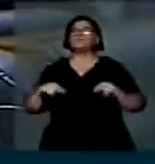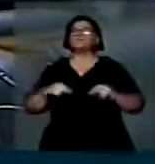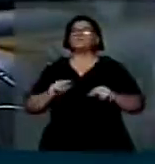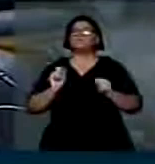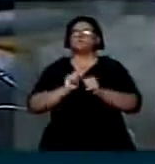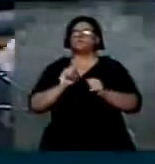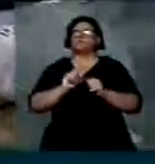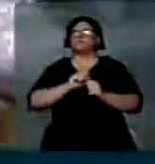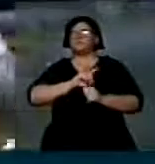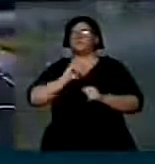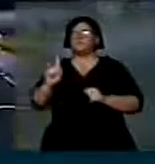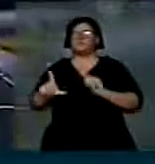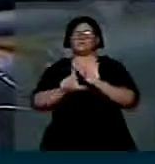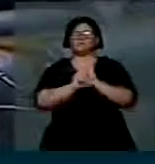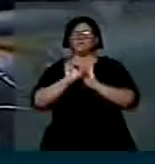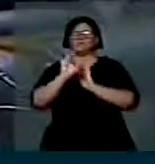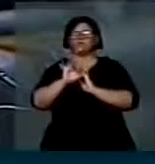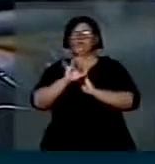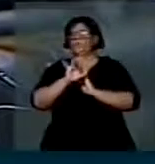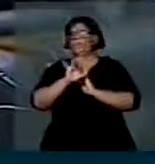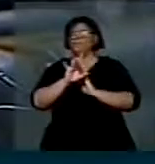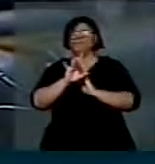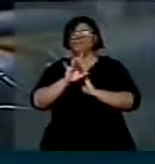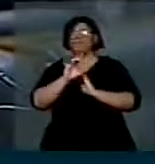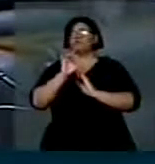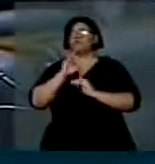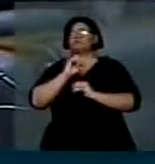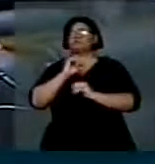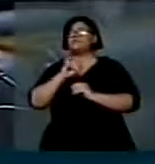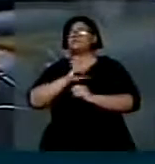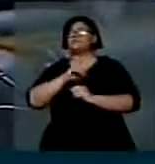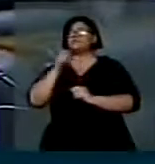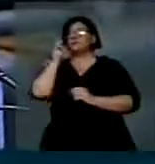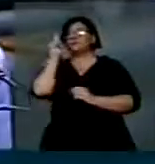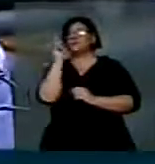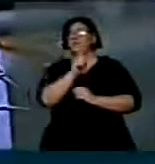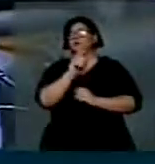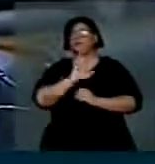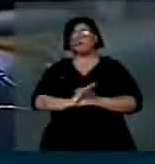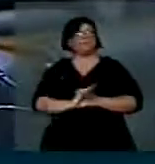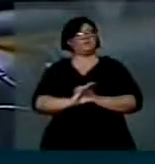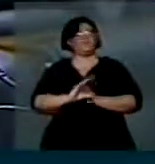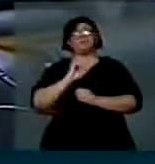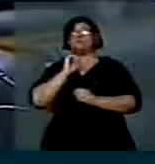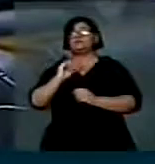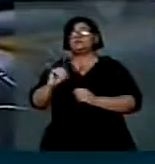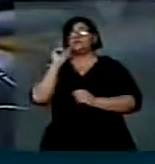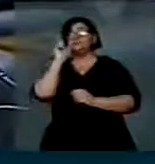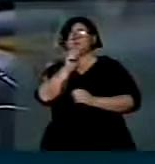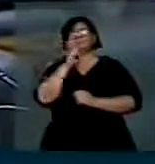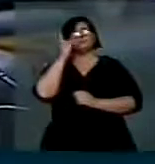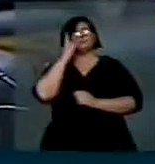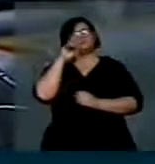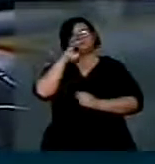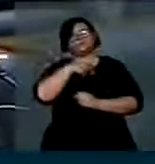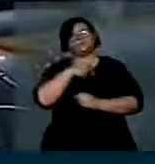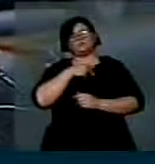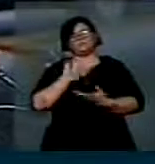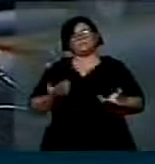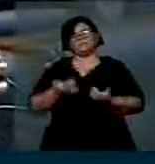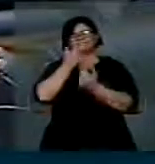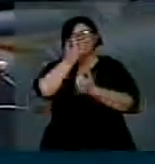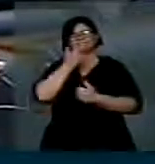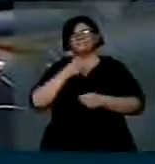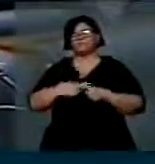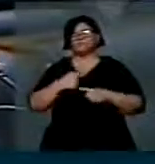ou seja, legisla de acordo com o interesse, nem sempre interesse de cidadãos. Portanto, eu estou esperançoso que o